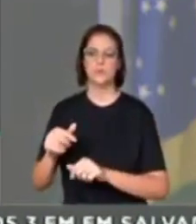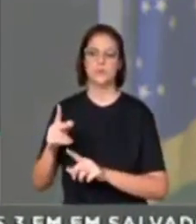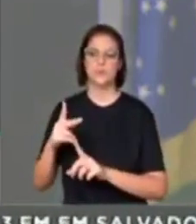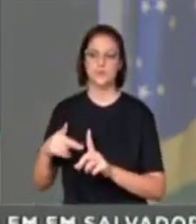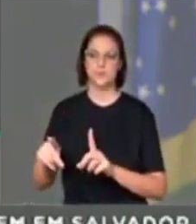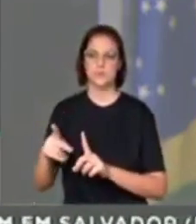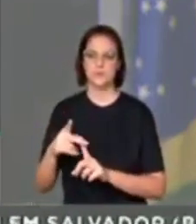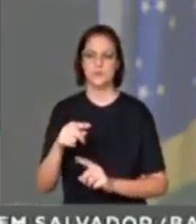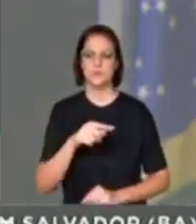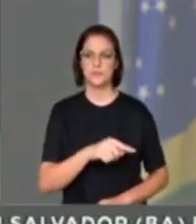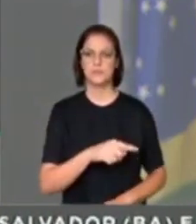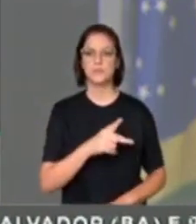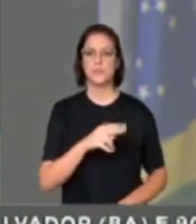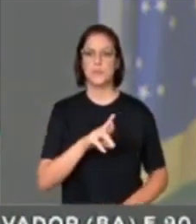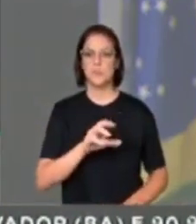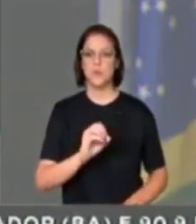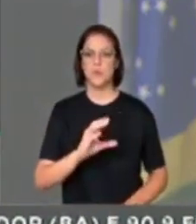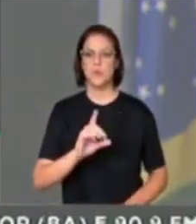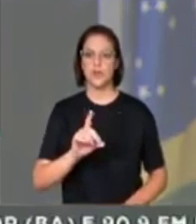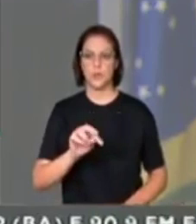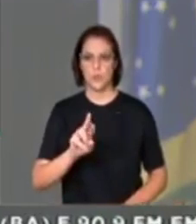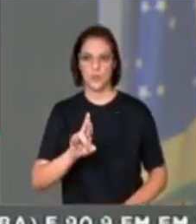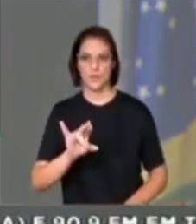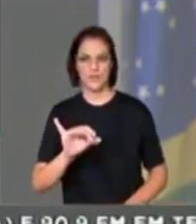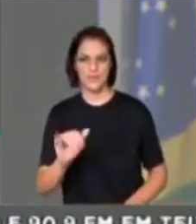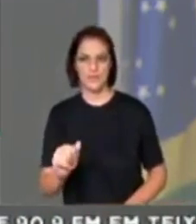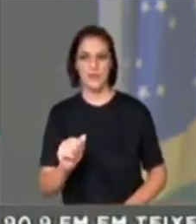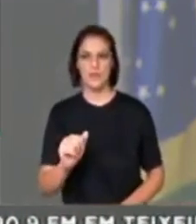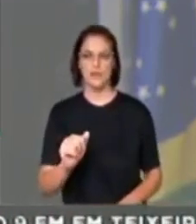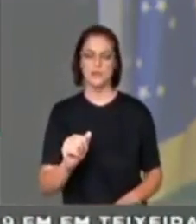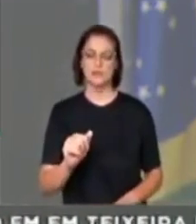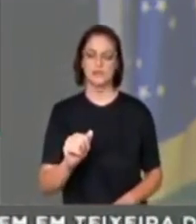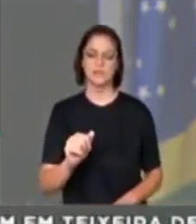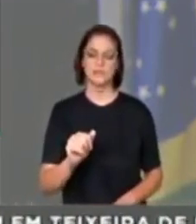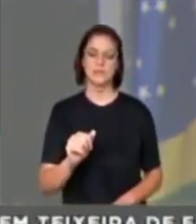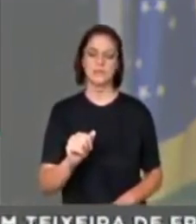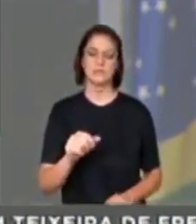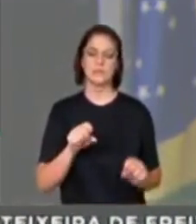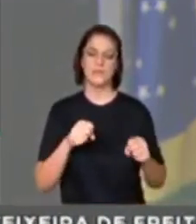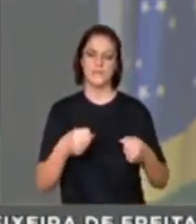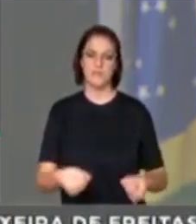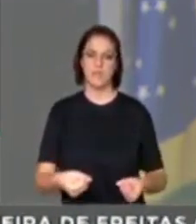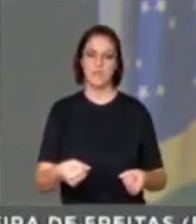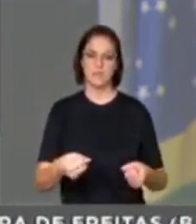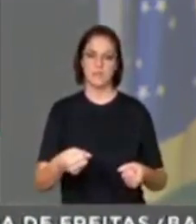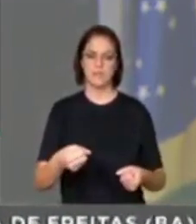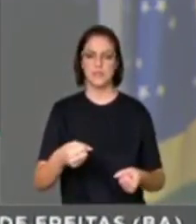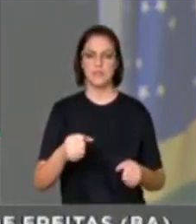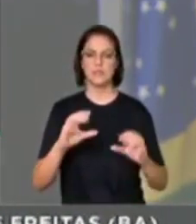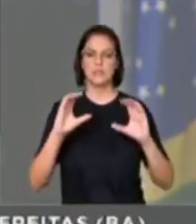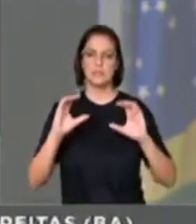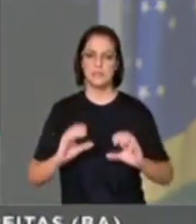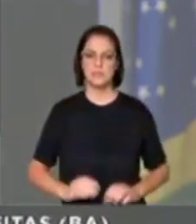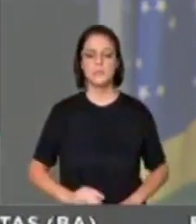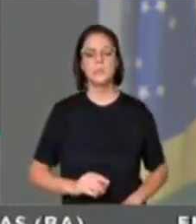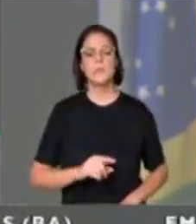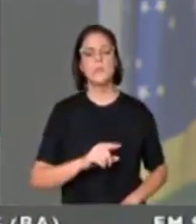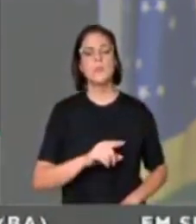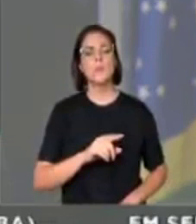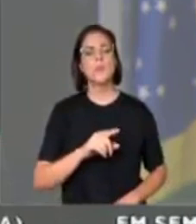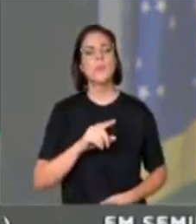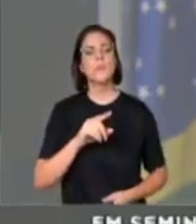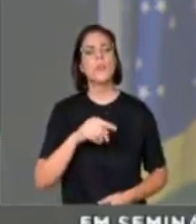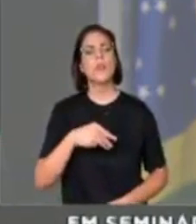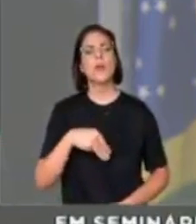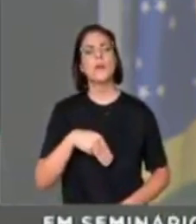Cidadão, órgão vinculado ao MPF, está espalhando uma nota técnica entre os parlamentares,